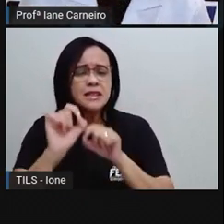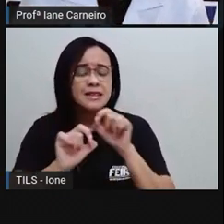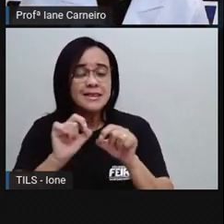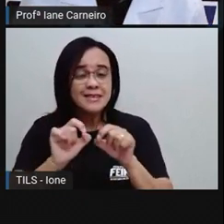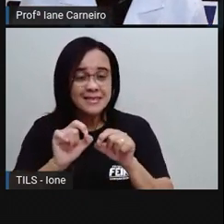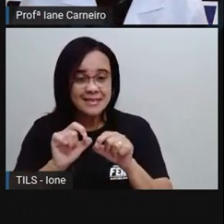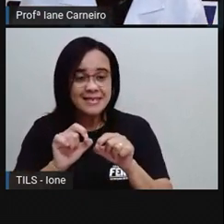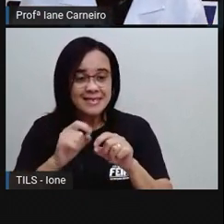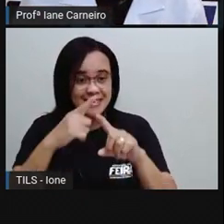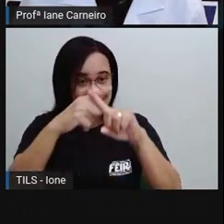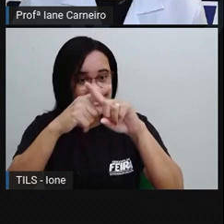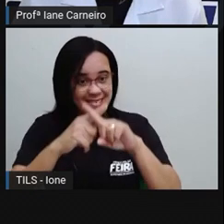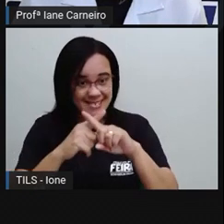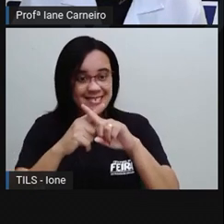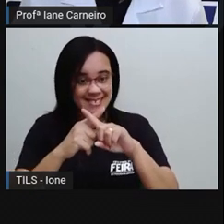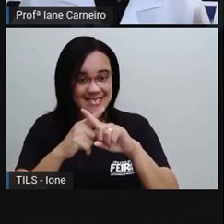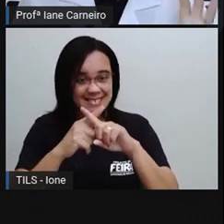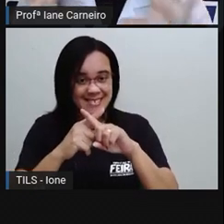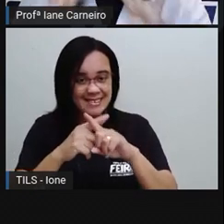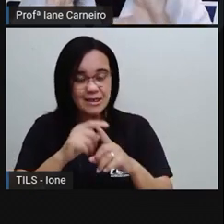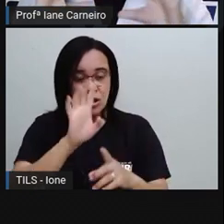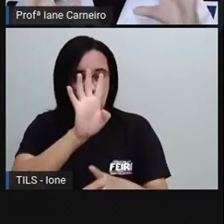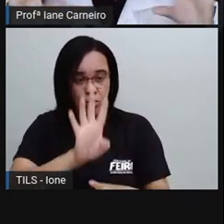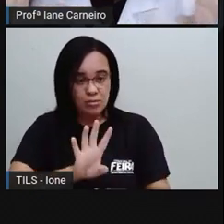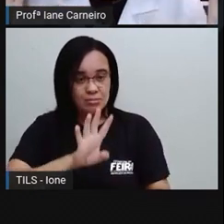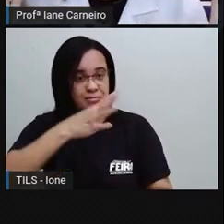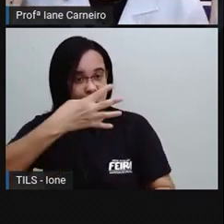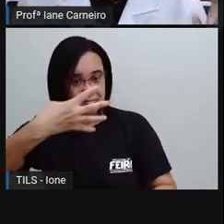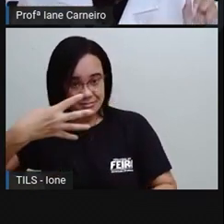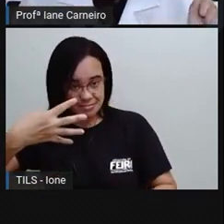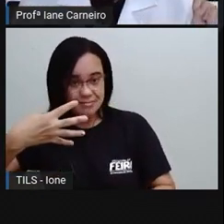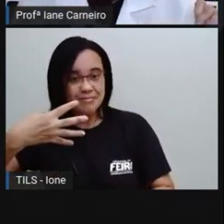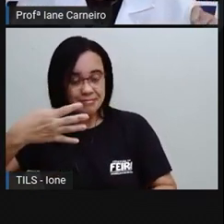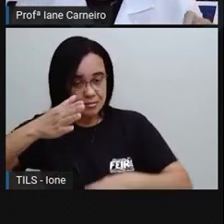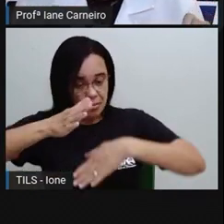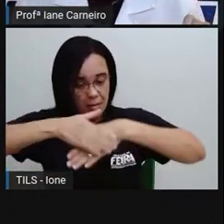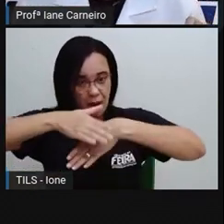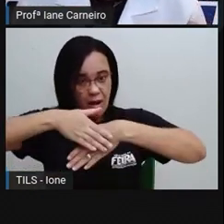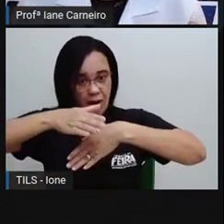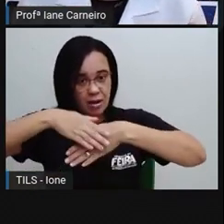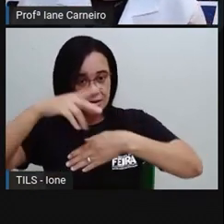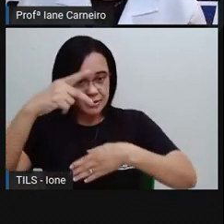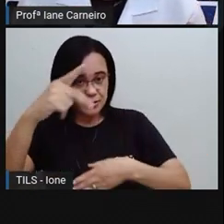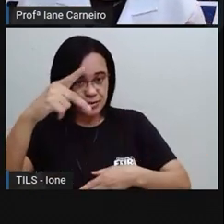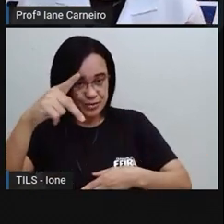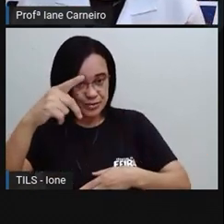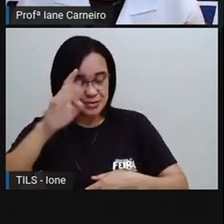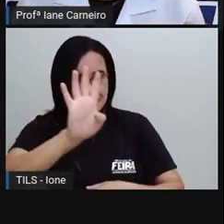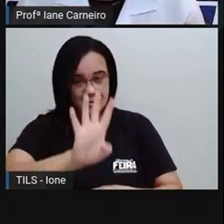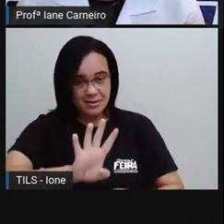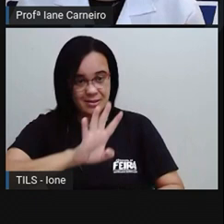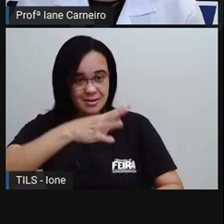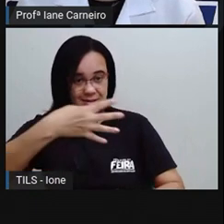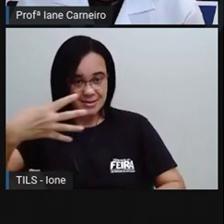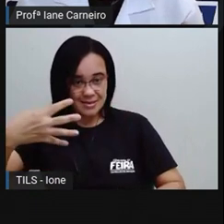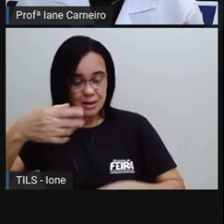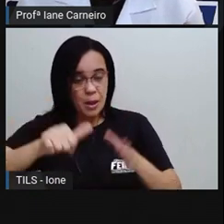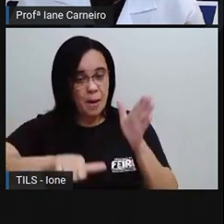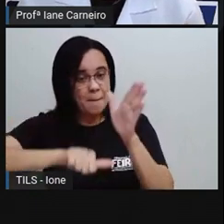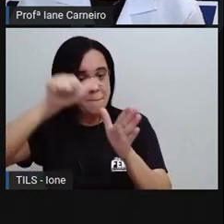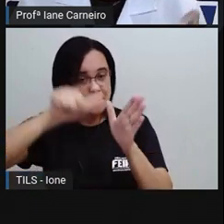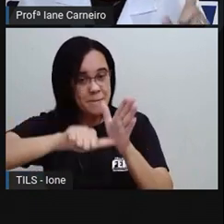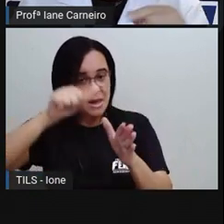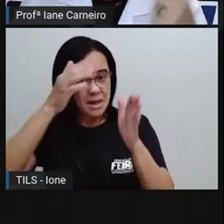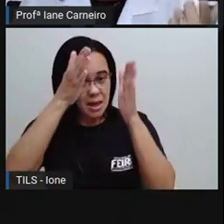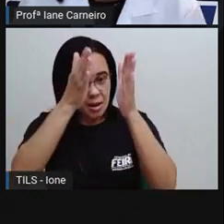Aí vocês vão fazer assim, ó. Vão fazer uma tabela, tá bom? Aí vocês vão fazer na primeira coluna, você vai